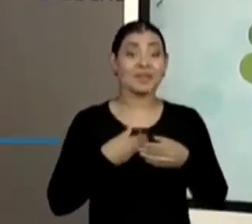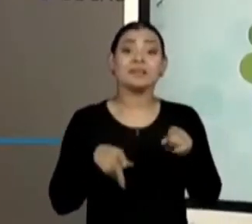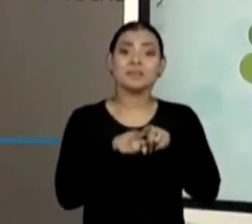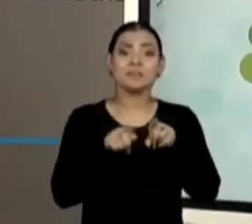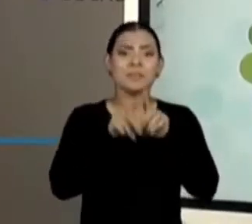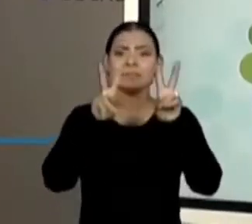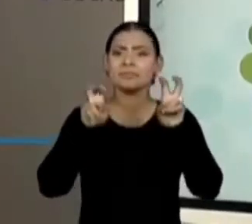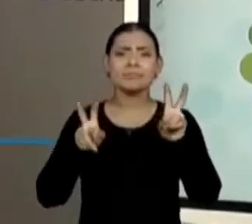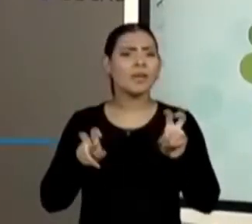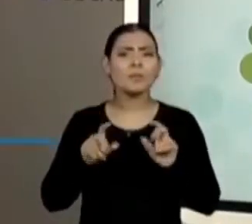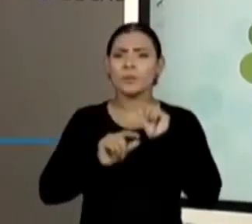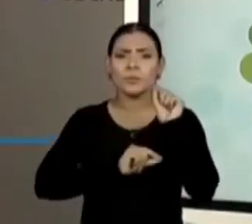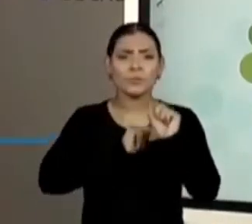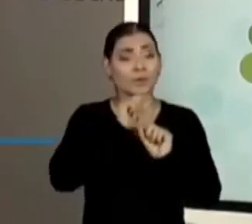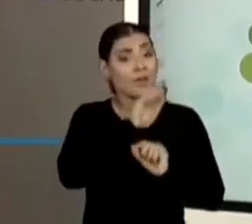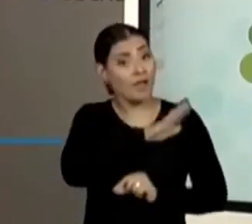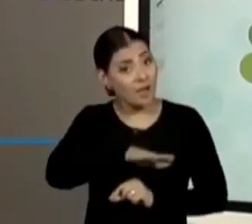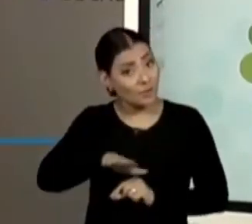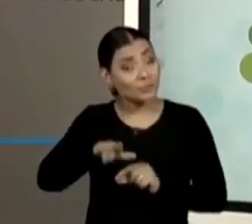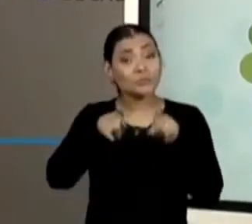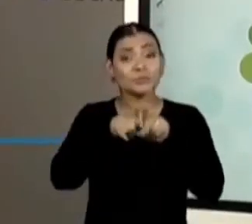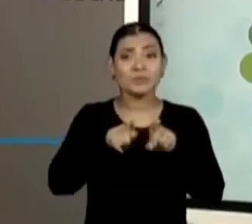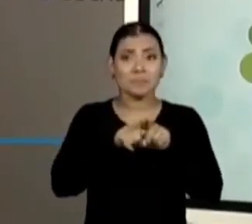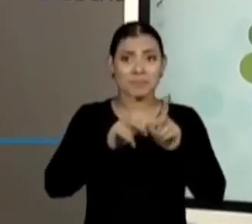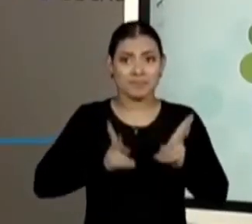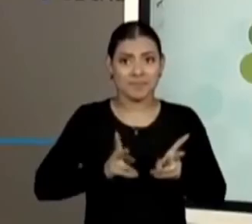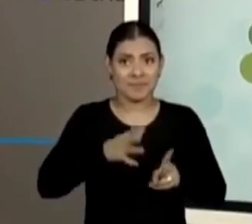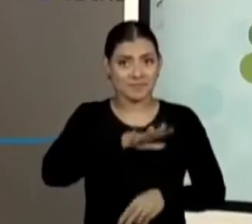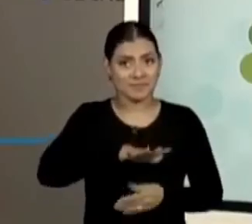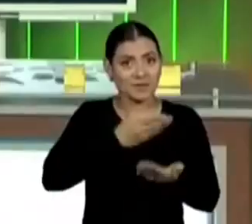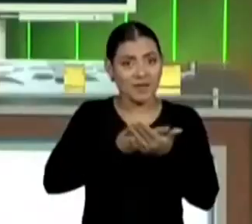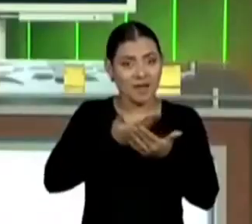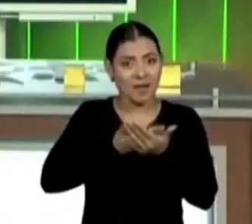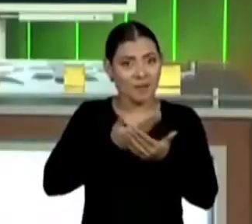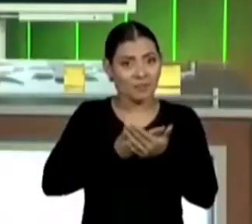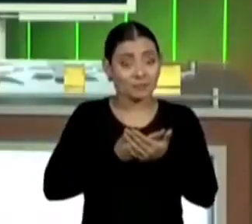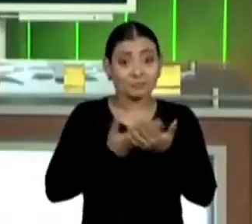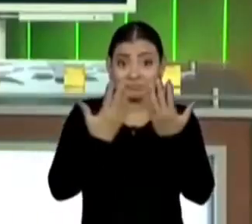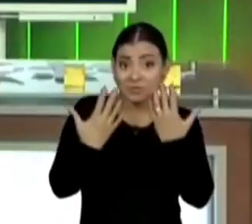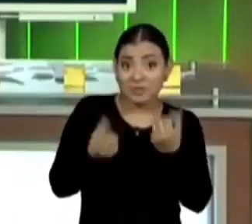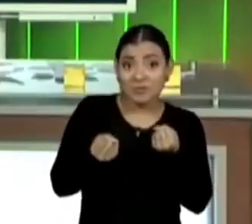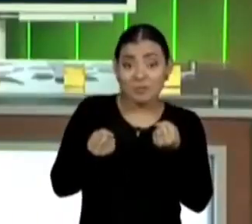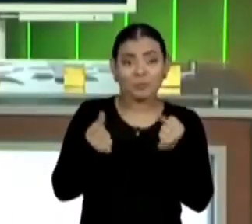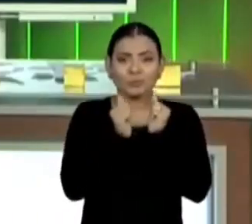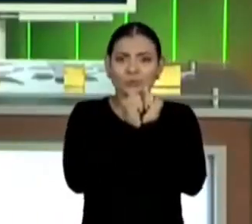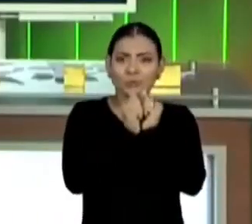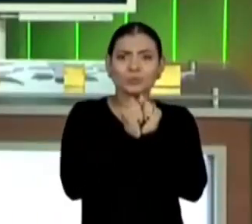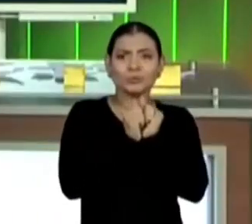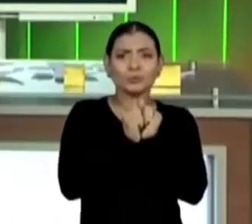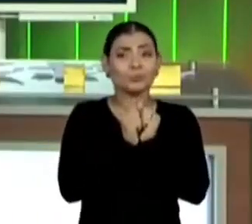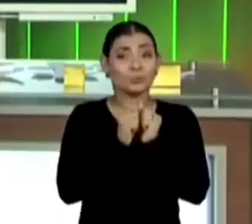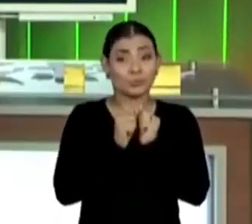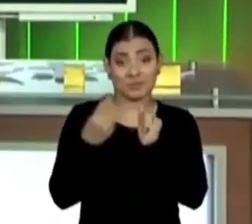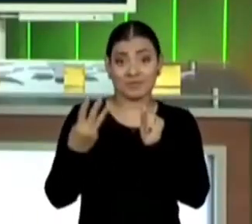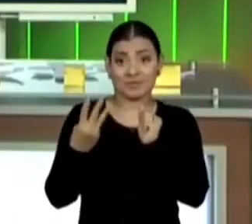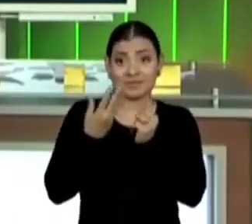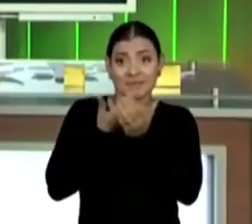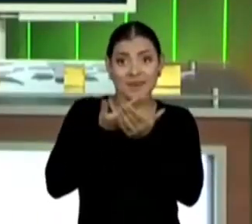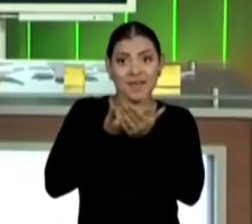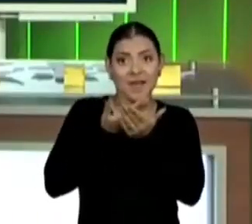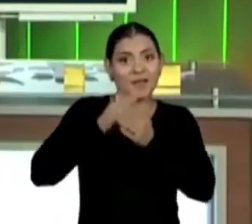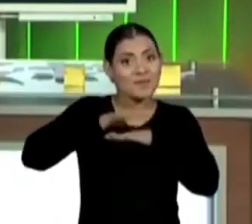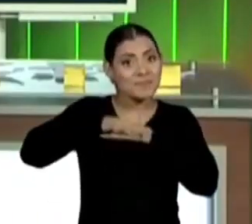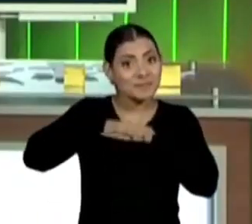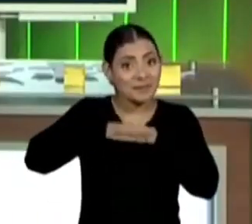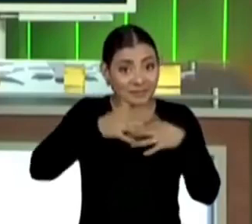colocações aí para os estudantes também nessa aula. Vamos juntos para a nossa terceira aula de matemática do